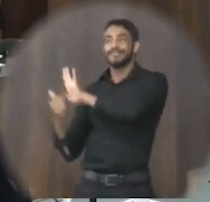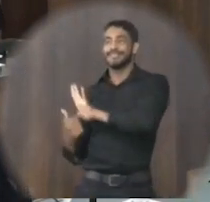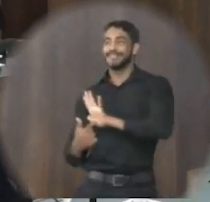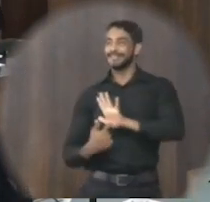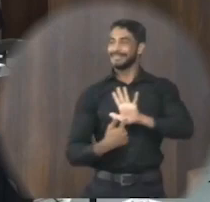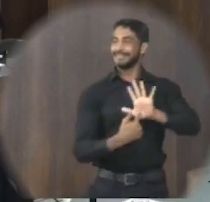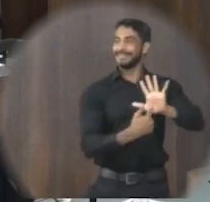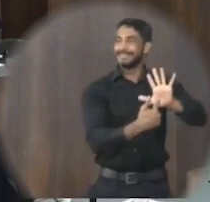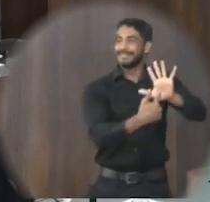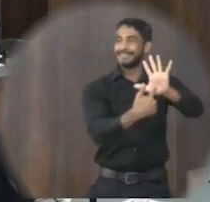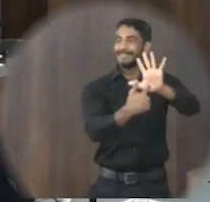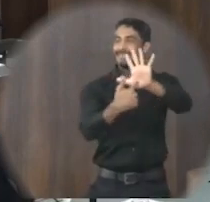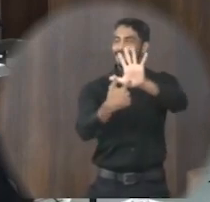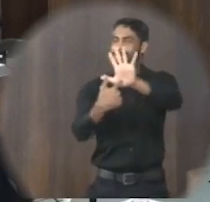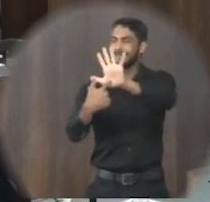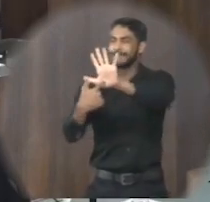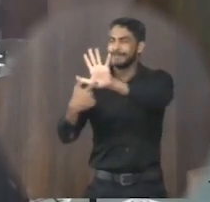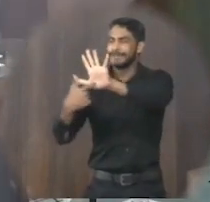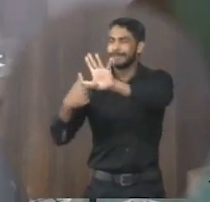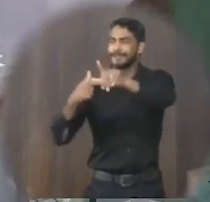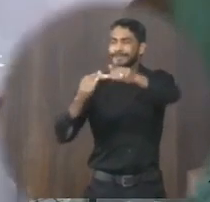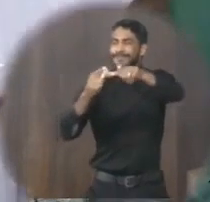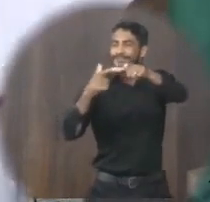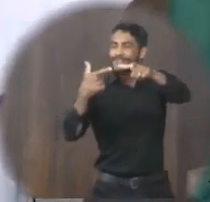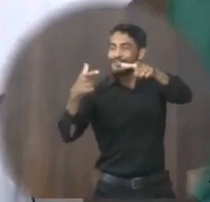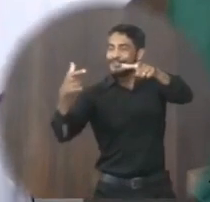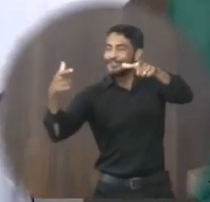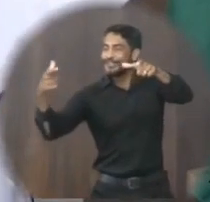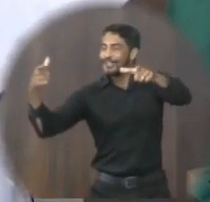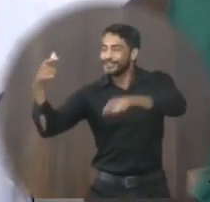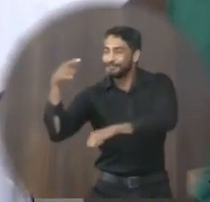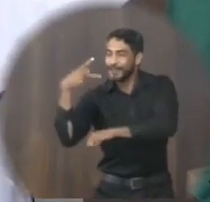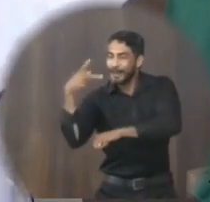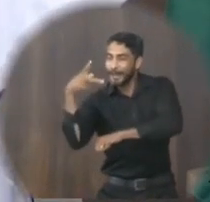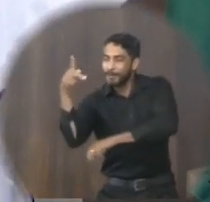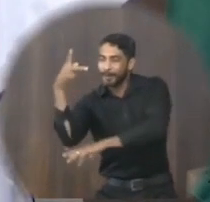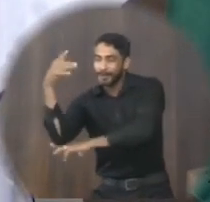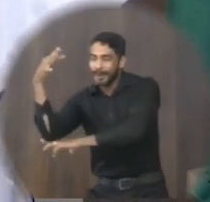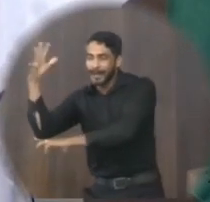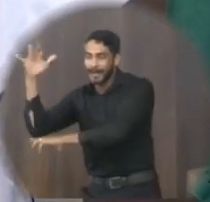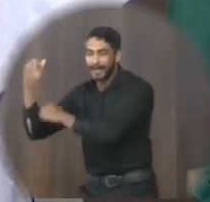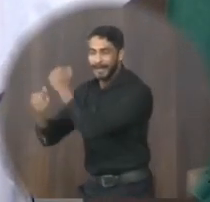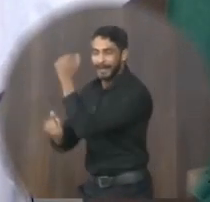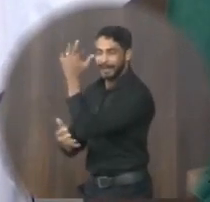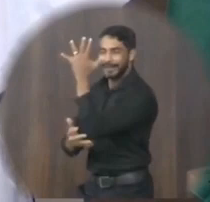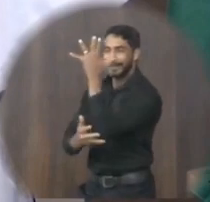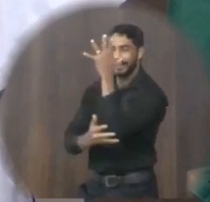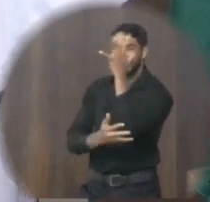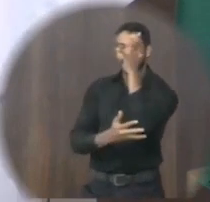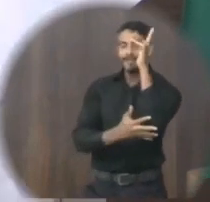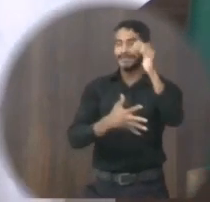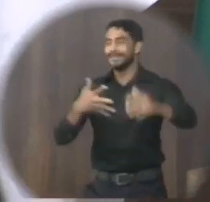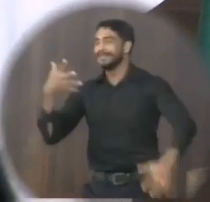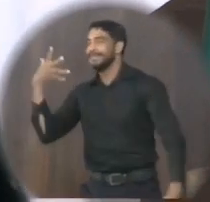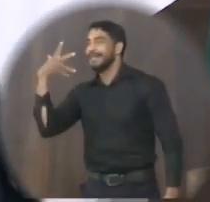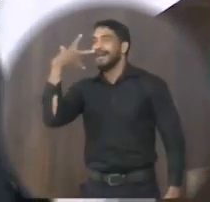do cruzeiro Respondece Gigante Pelo A própria natureza